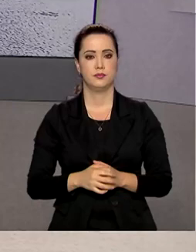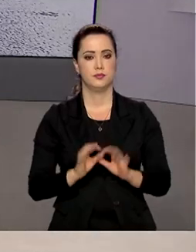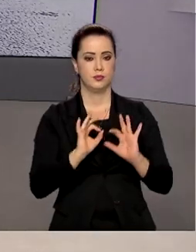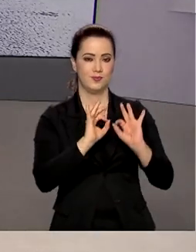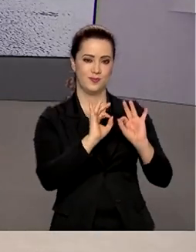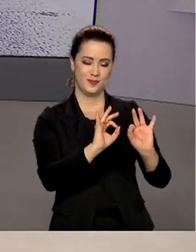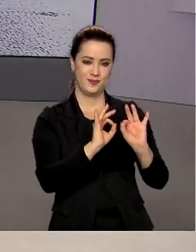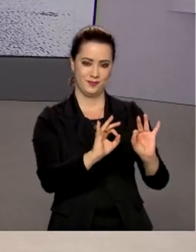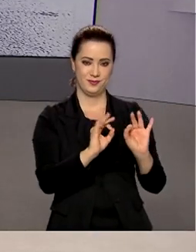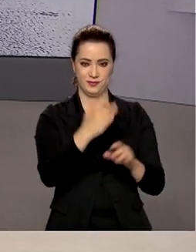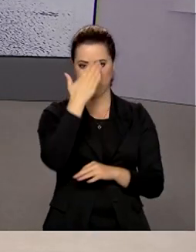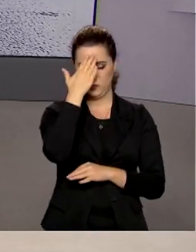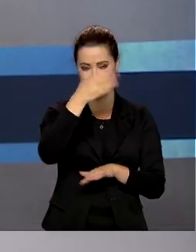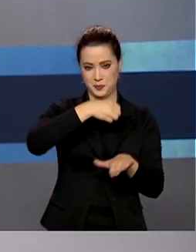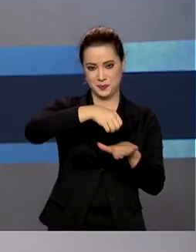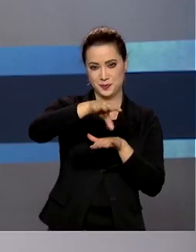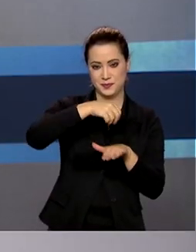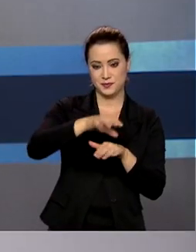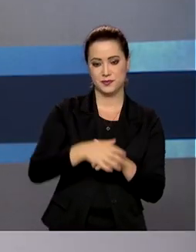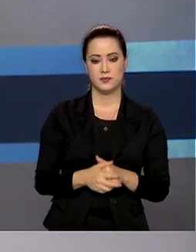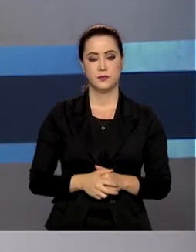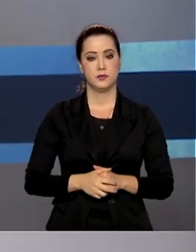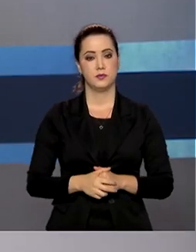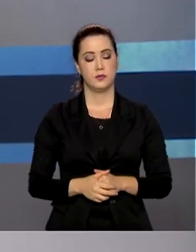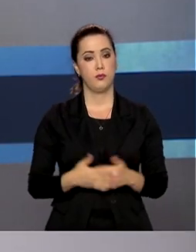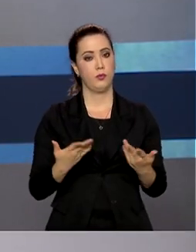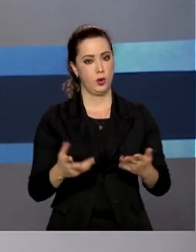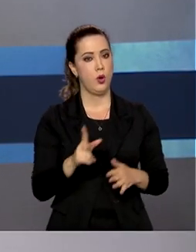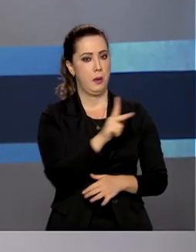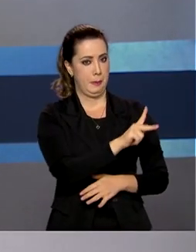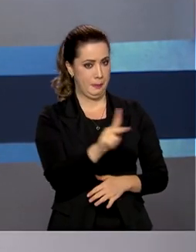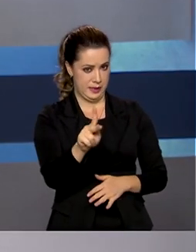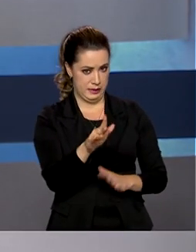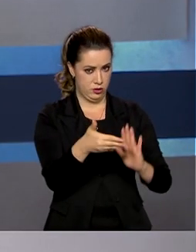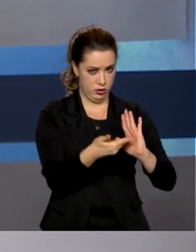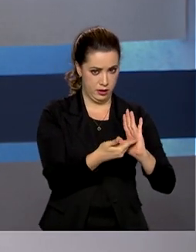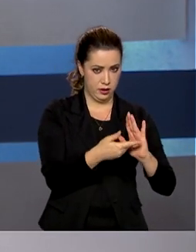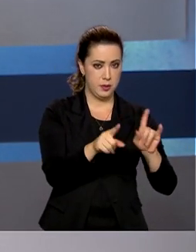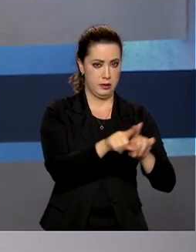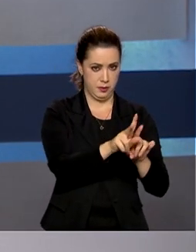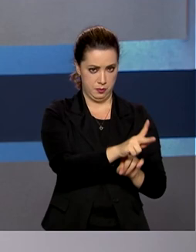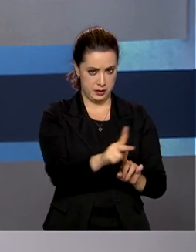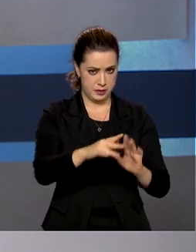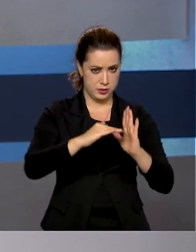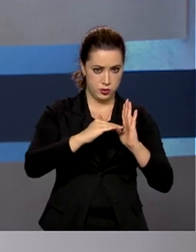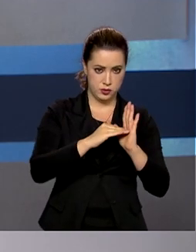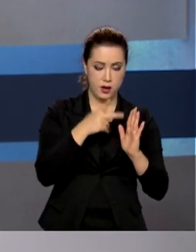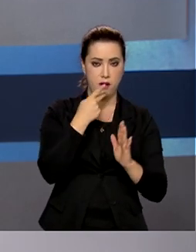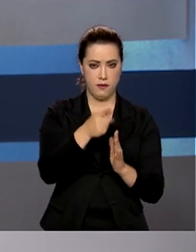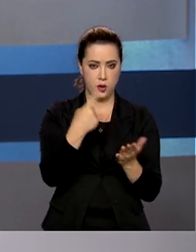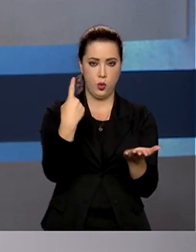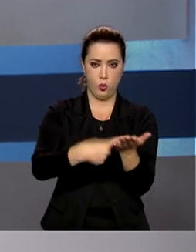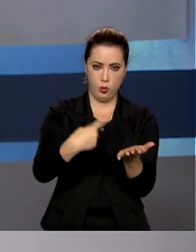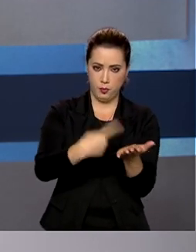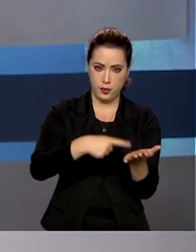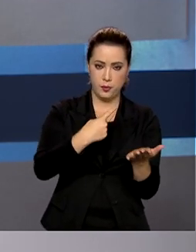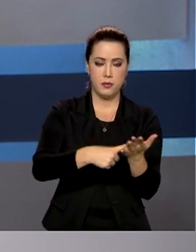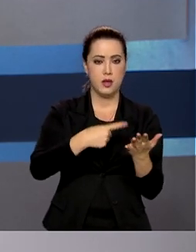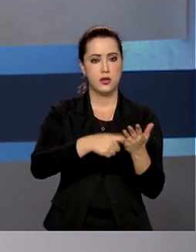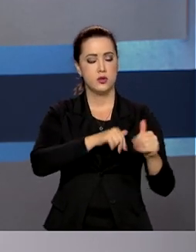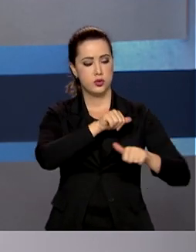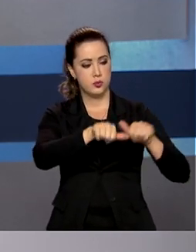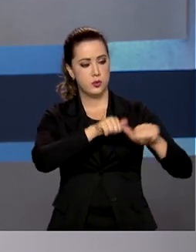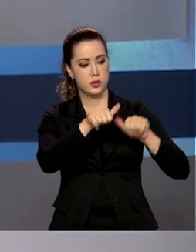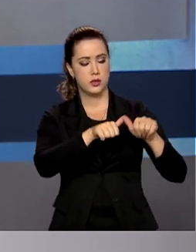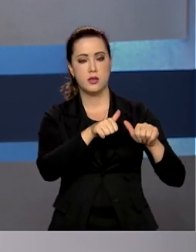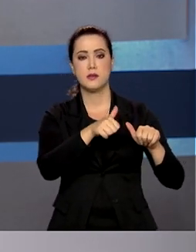certo, Glauco. Obrigada pelas suas informações. E os presidentes da Câmara e do Senado afirmaram que querem seguir o cronograma de reformas do